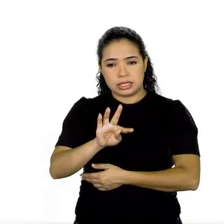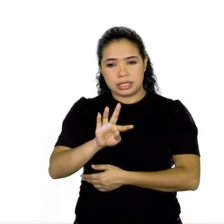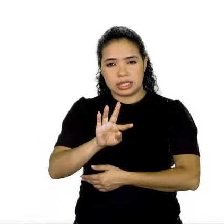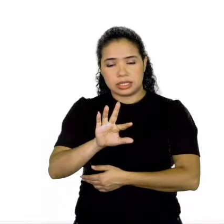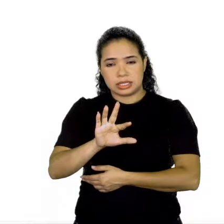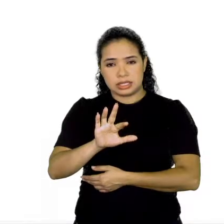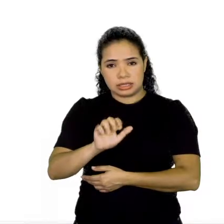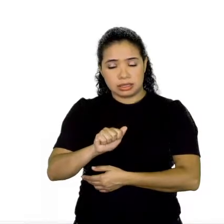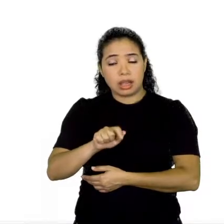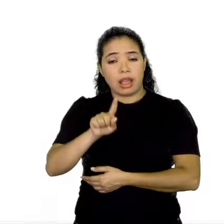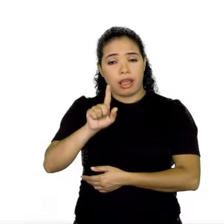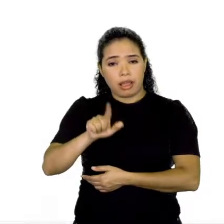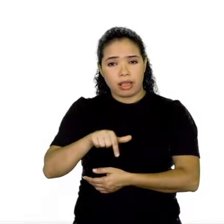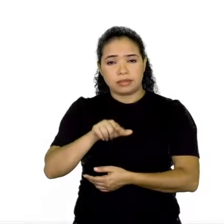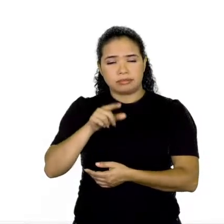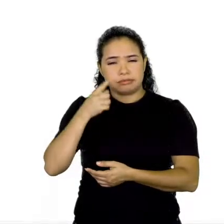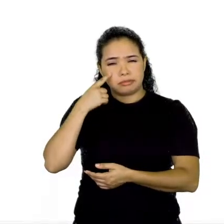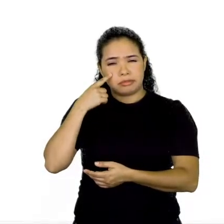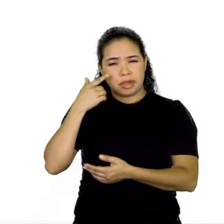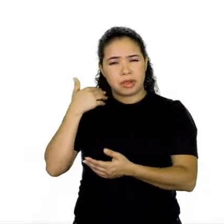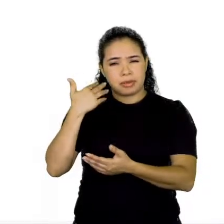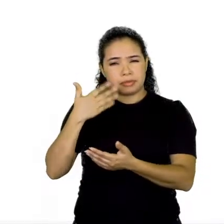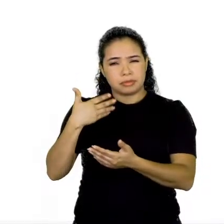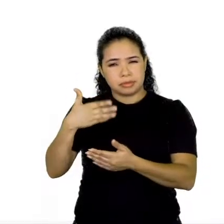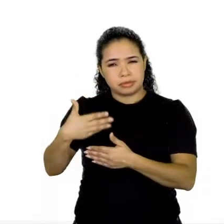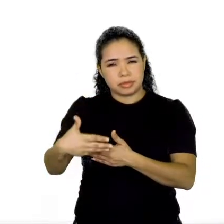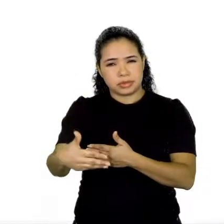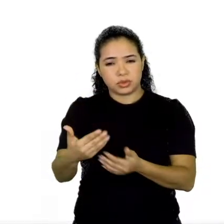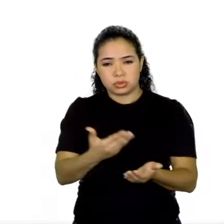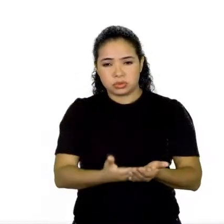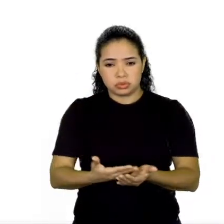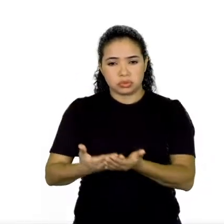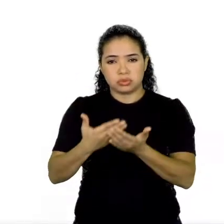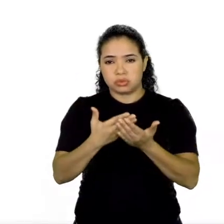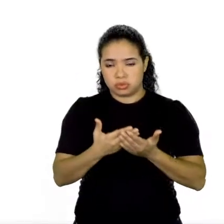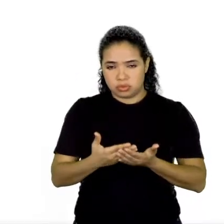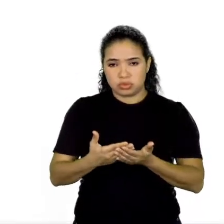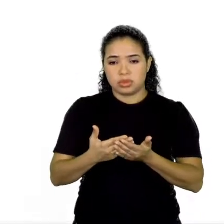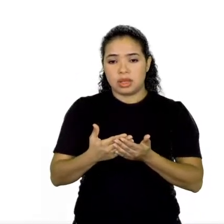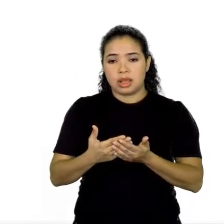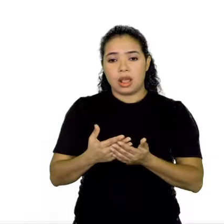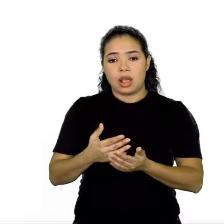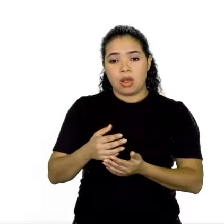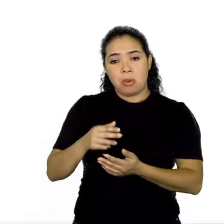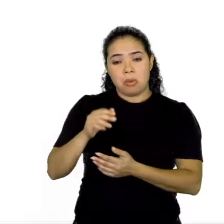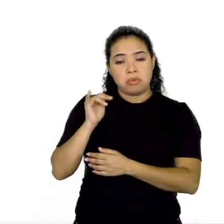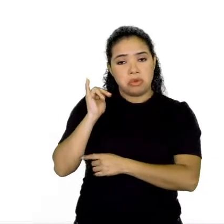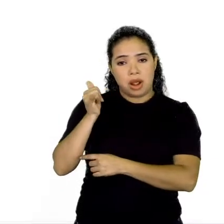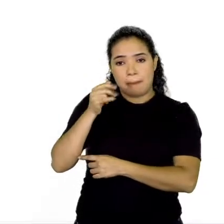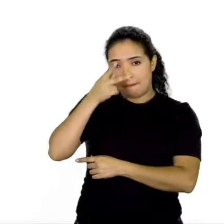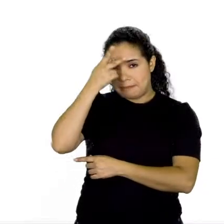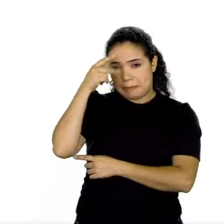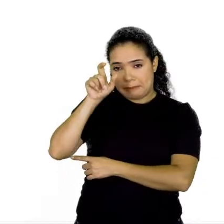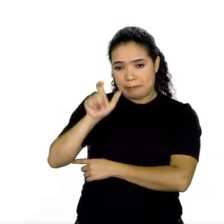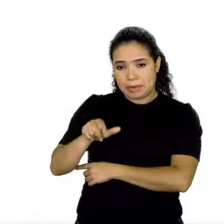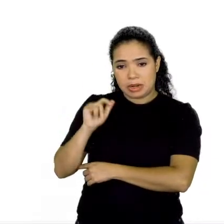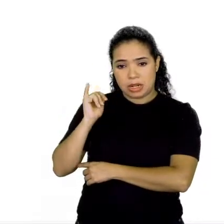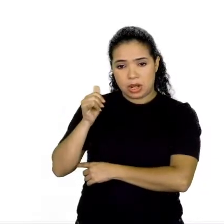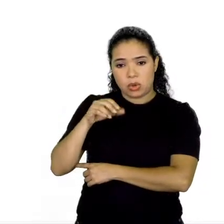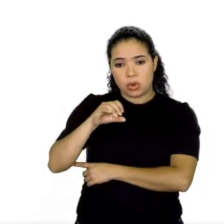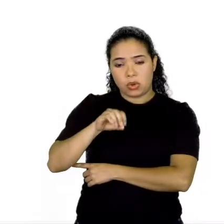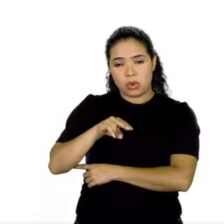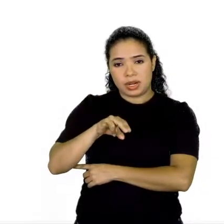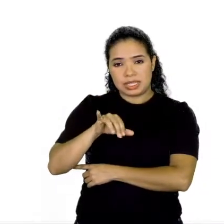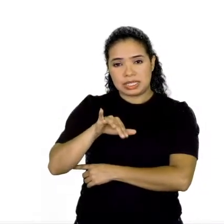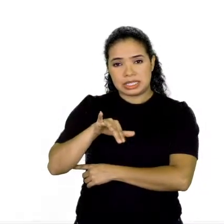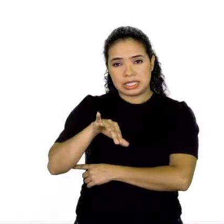narrador, ele é onisciente, é narrado em terceira pessoa, ele não participa da história. As personagens principais,